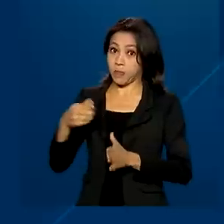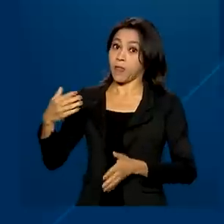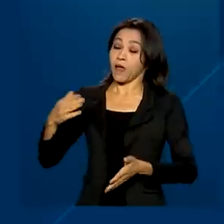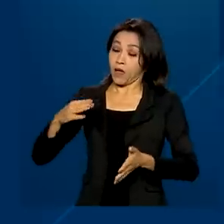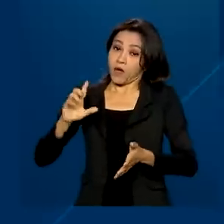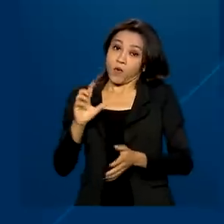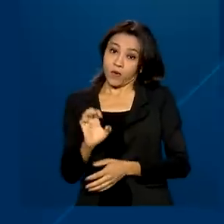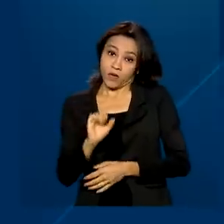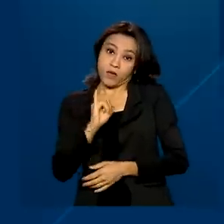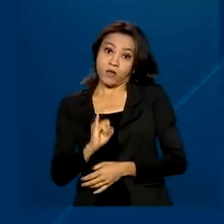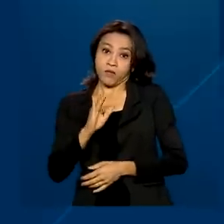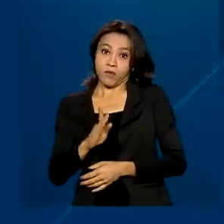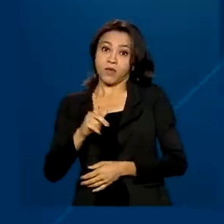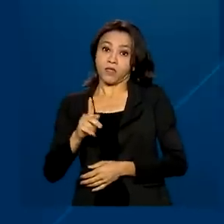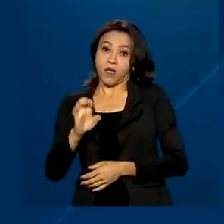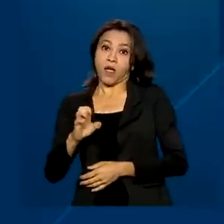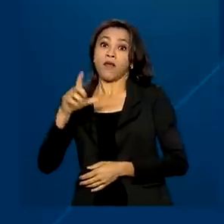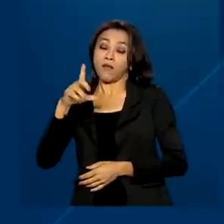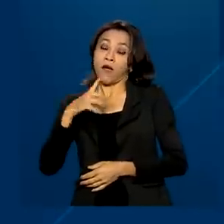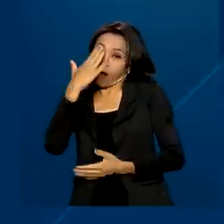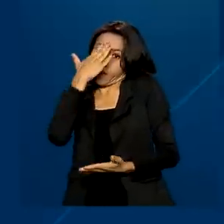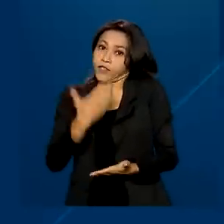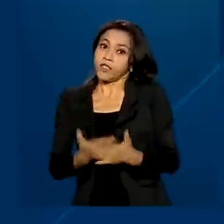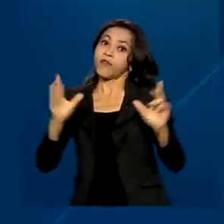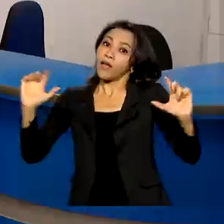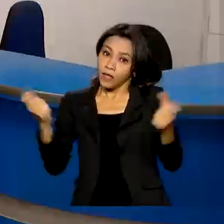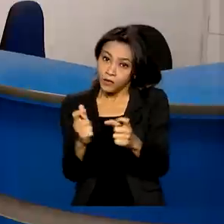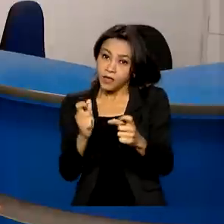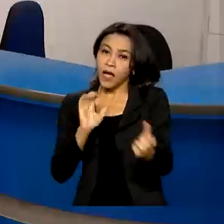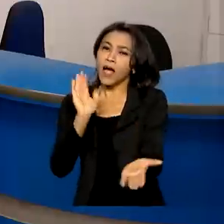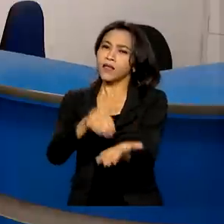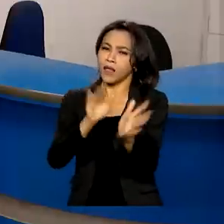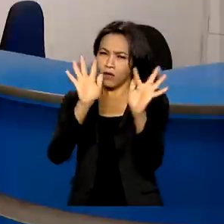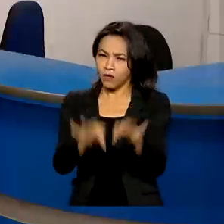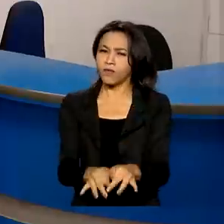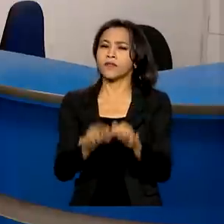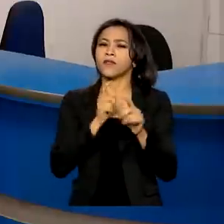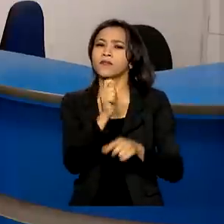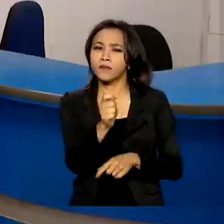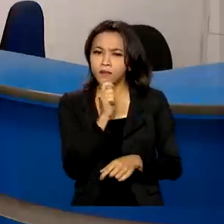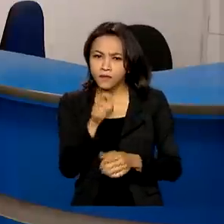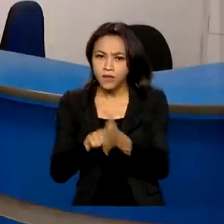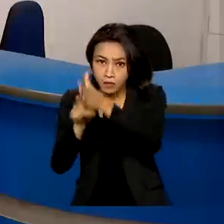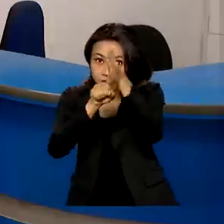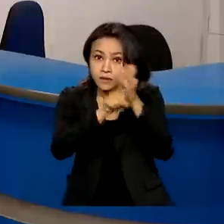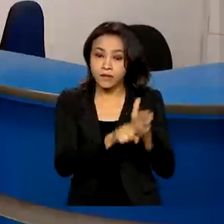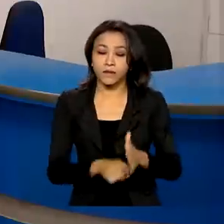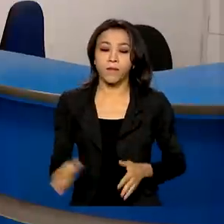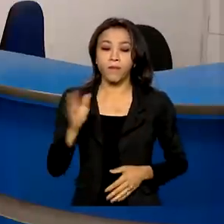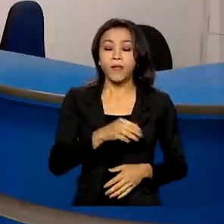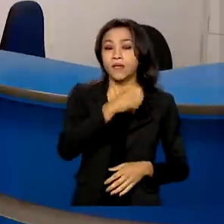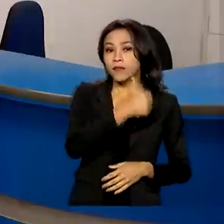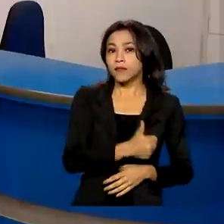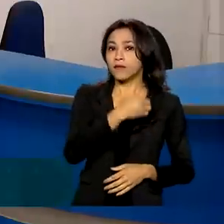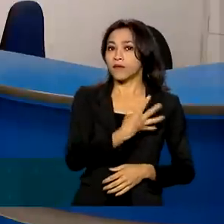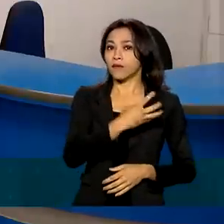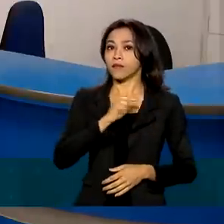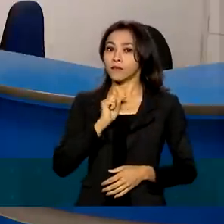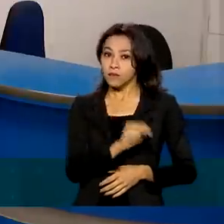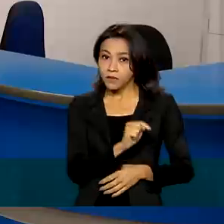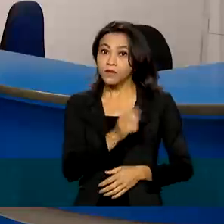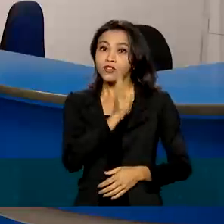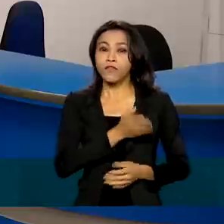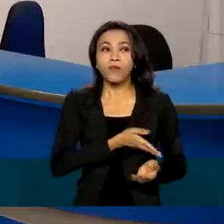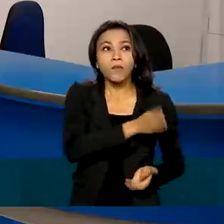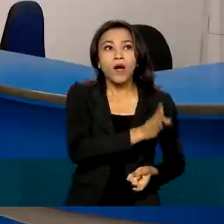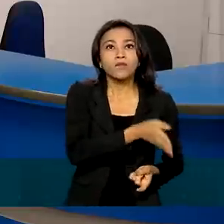número deve ser reduzido até o fim do levantamento. Cerca de 144 mil recenseadores estão nas ruas coletando